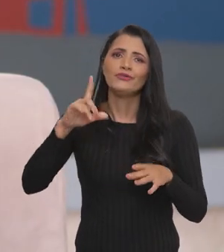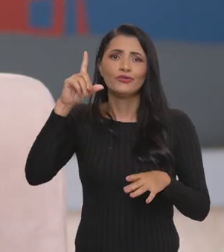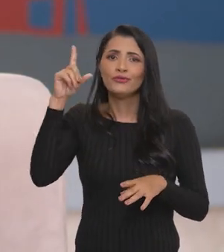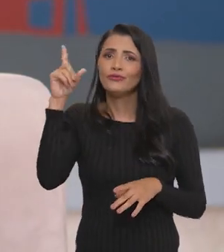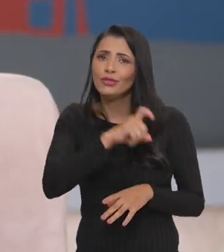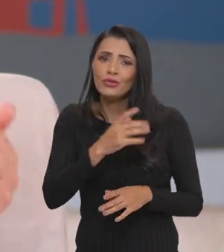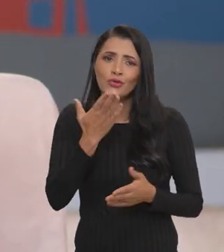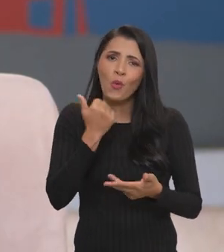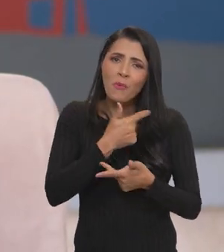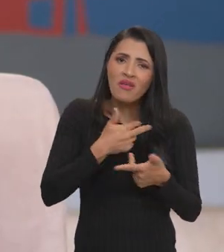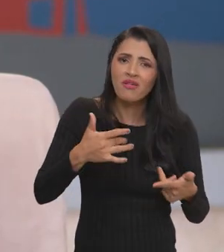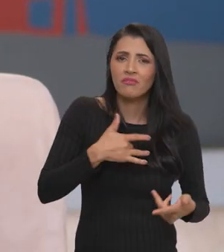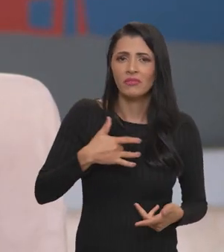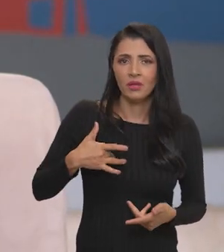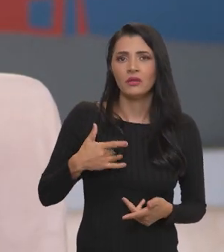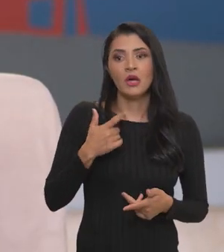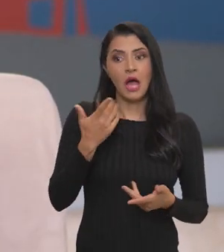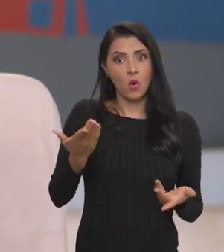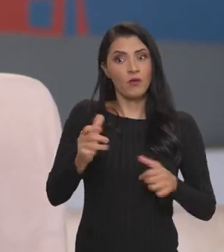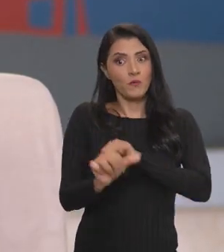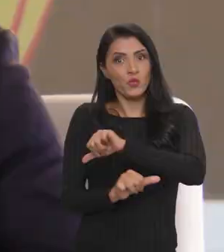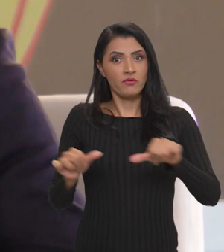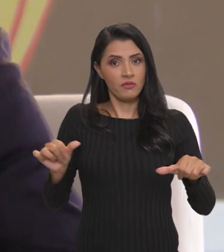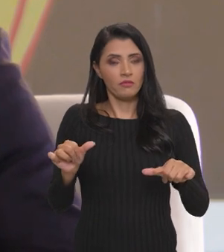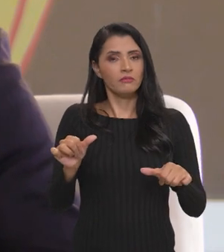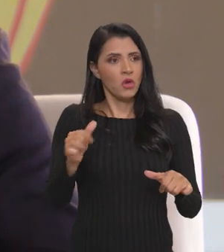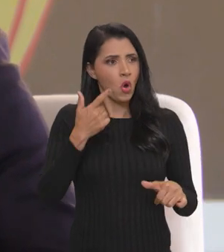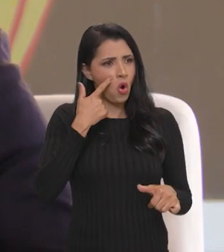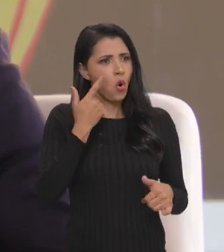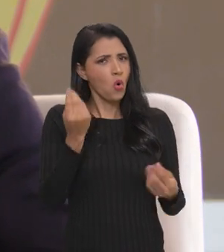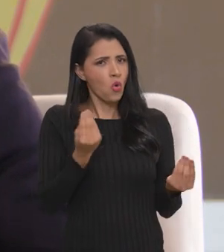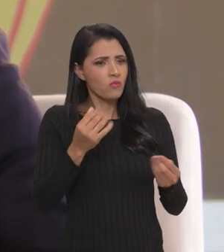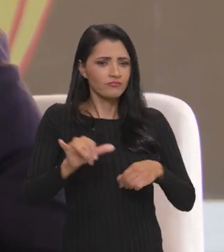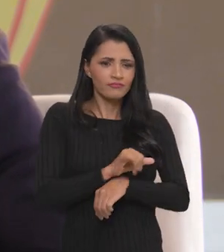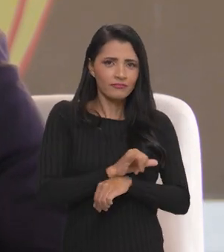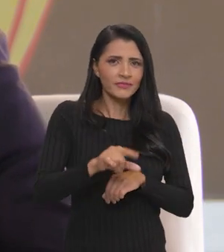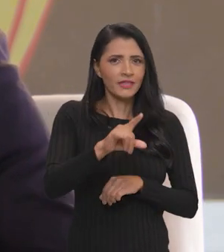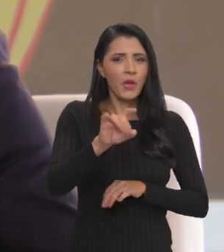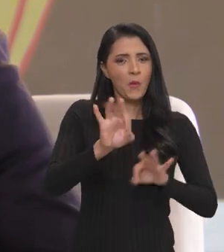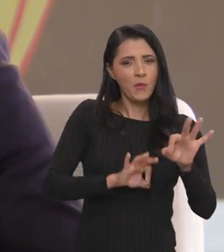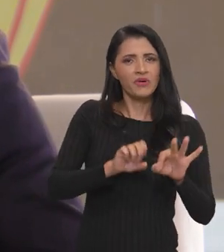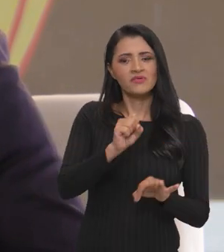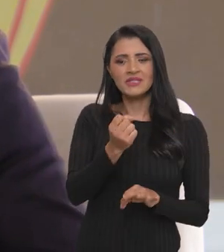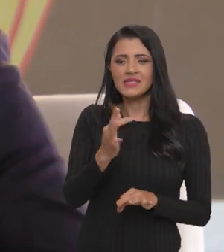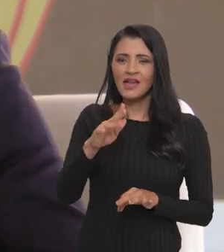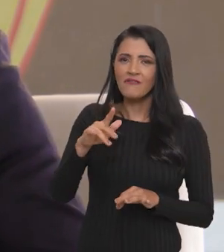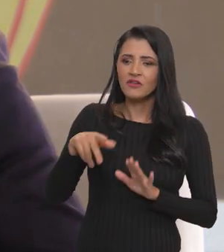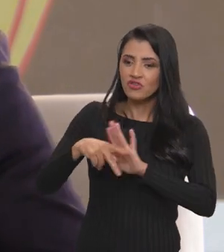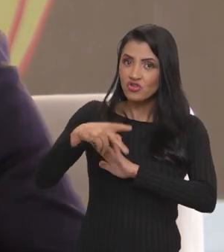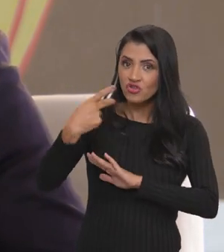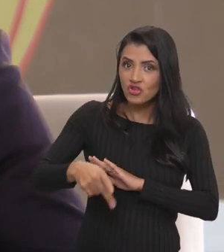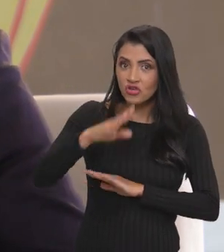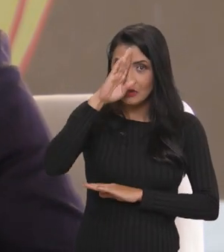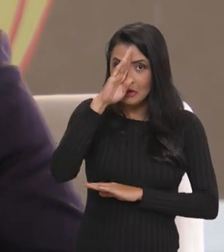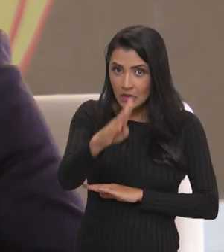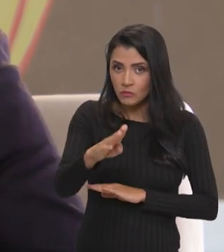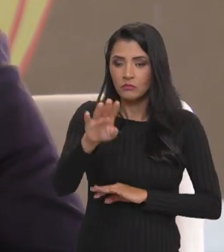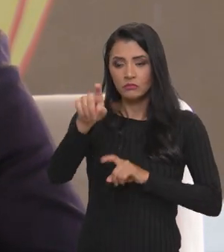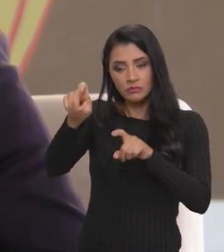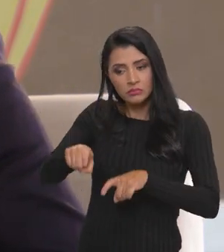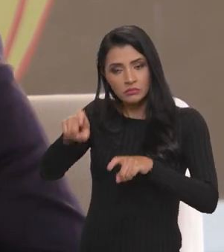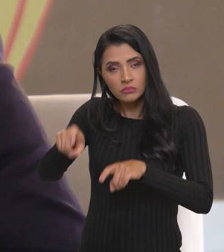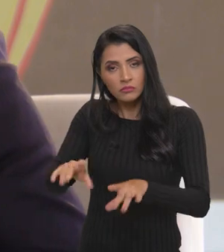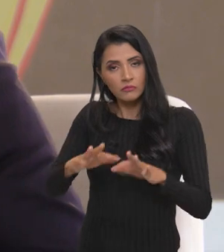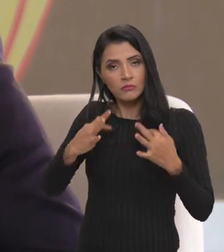difícil comer bem. Então, o a gente vai fazer? Reverter esse processo. E olha como é estratégico você ter um plano safra direcionado especificamente para a